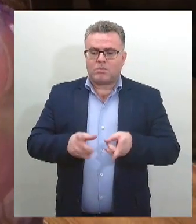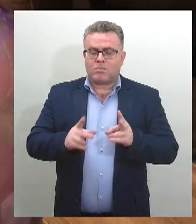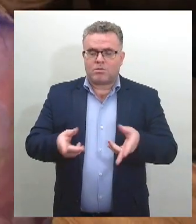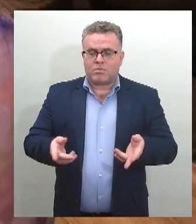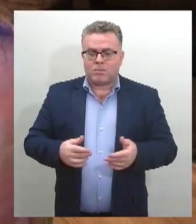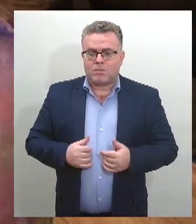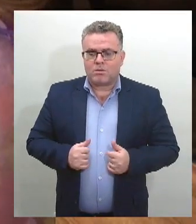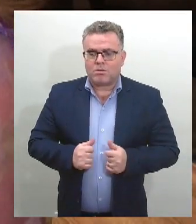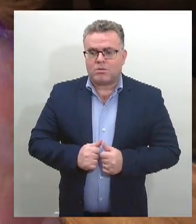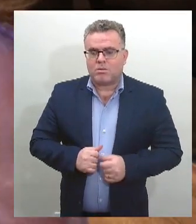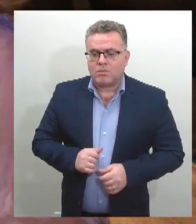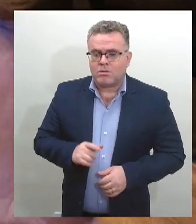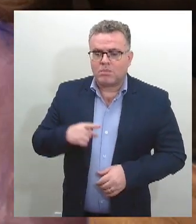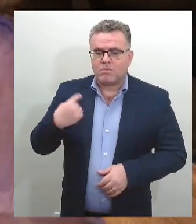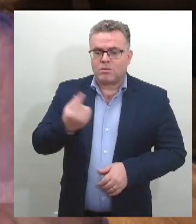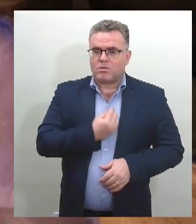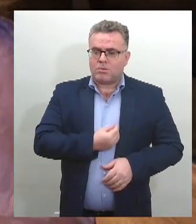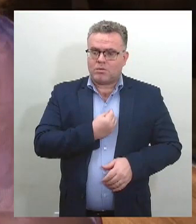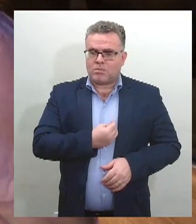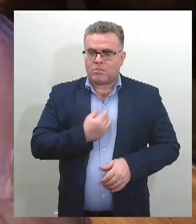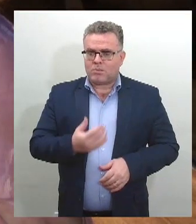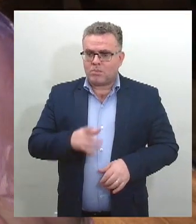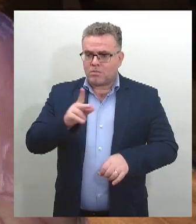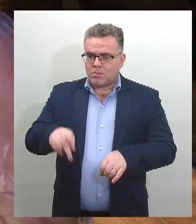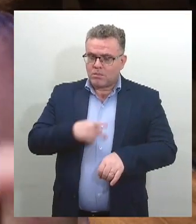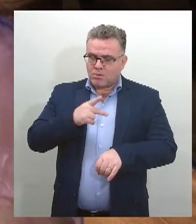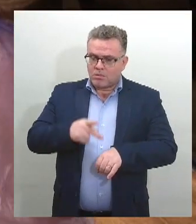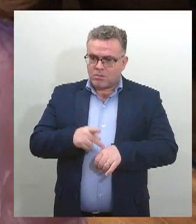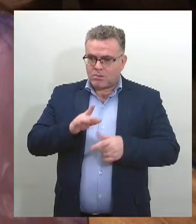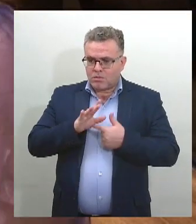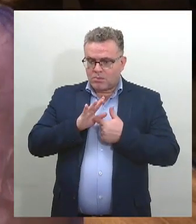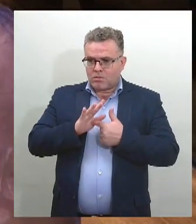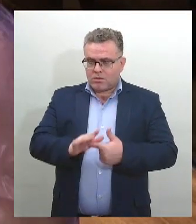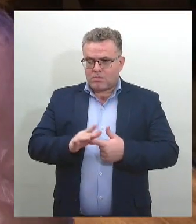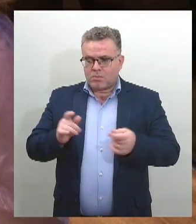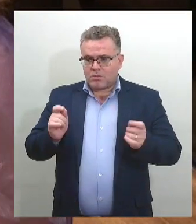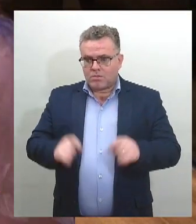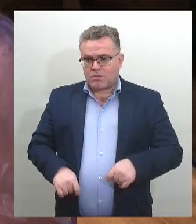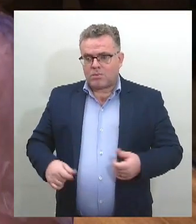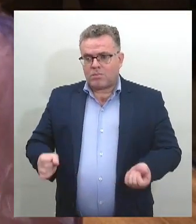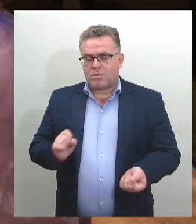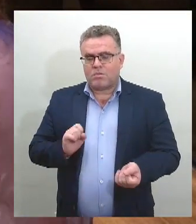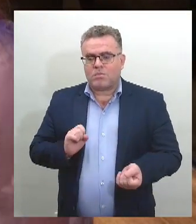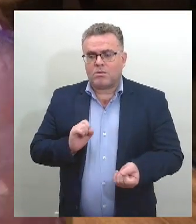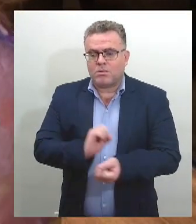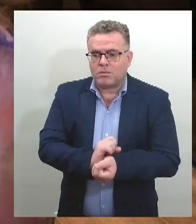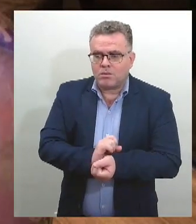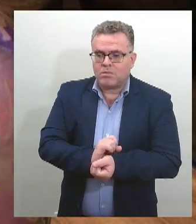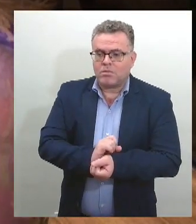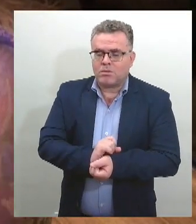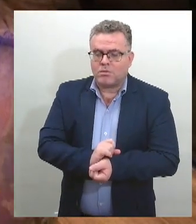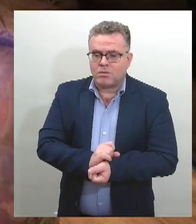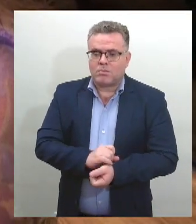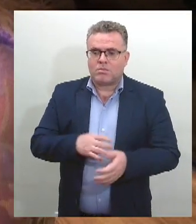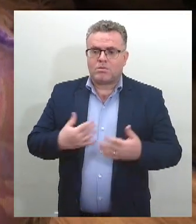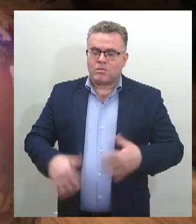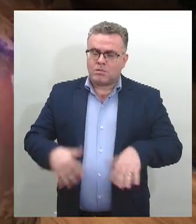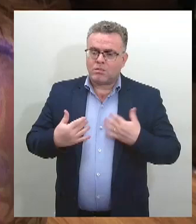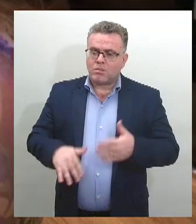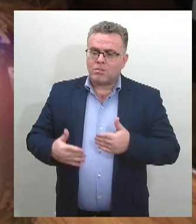viver em um país que é fruto de um processo de escravização, é muito importante a gente trazer,